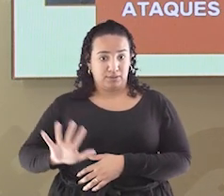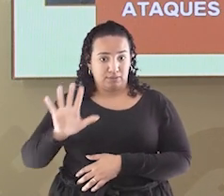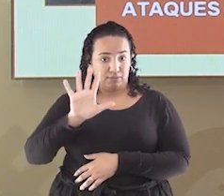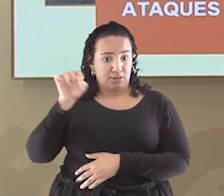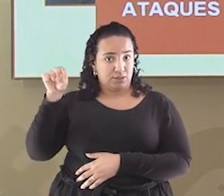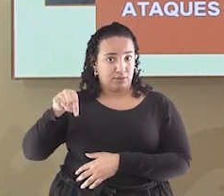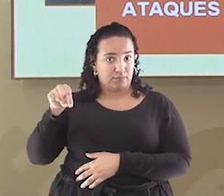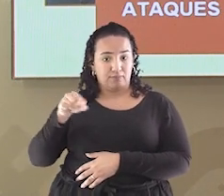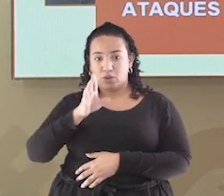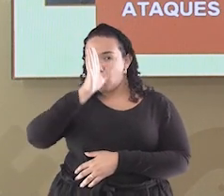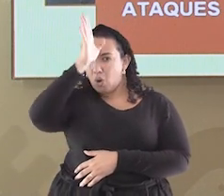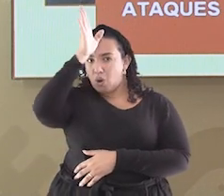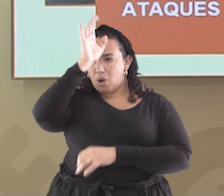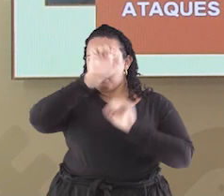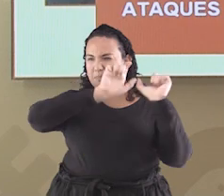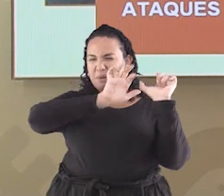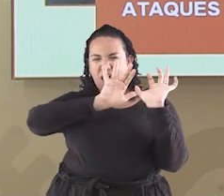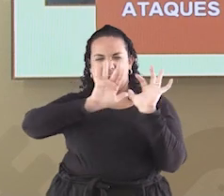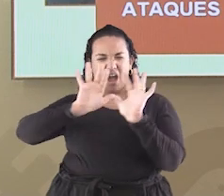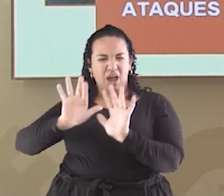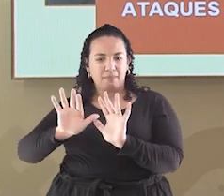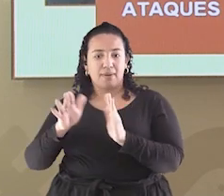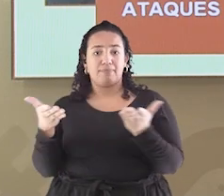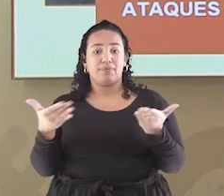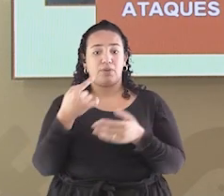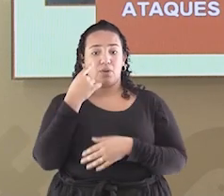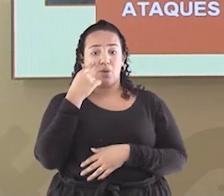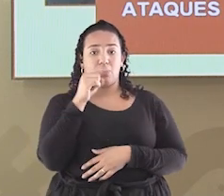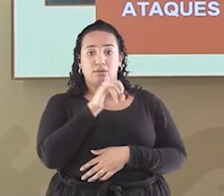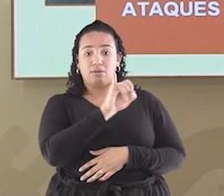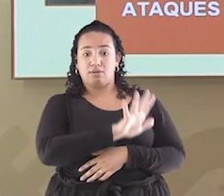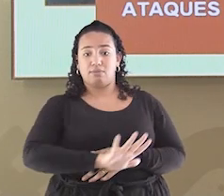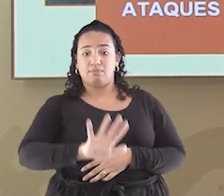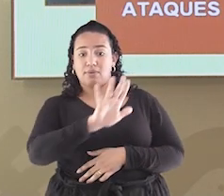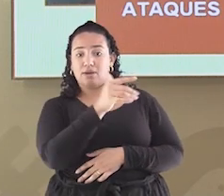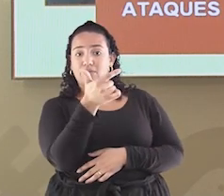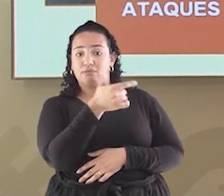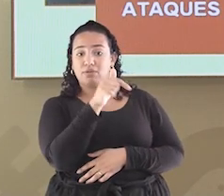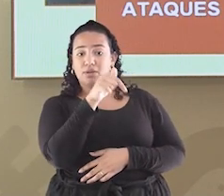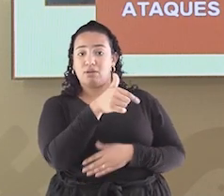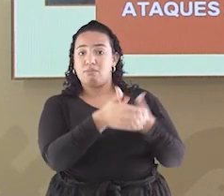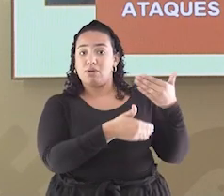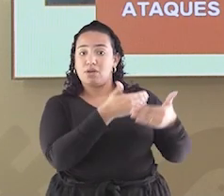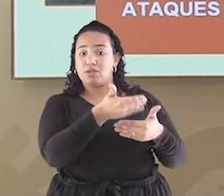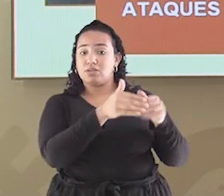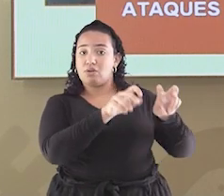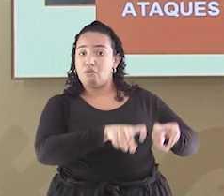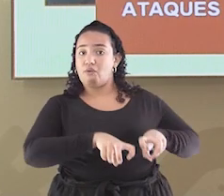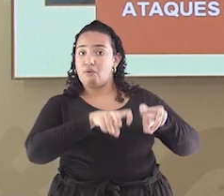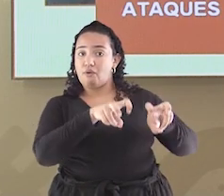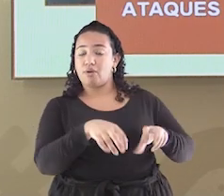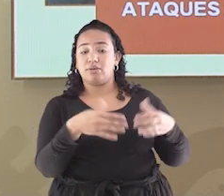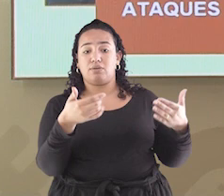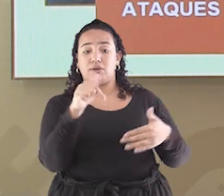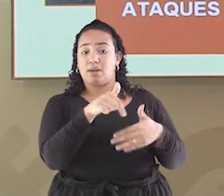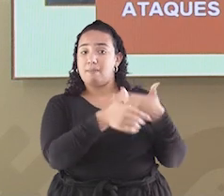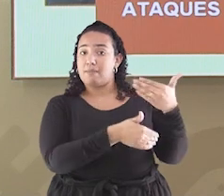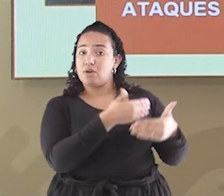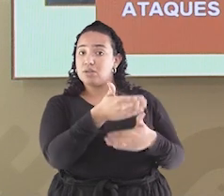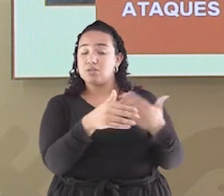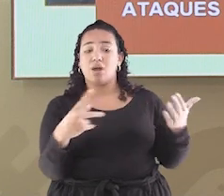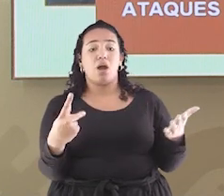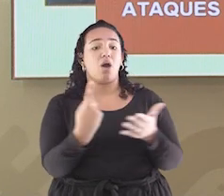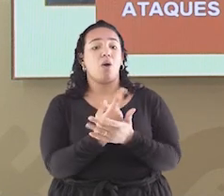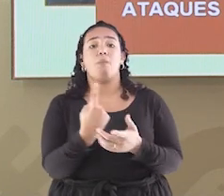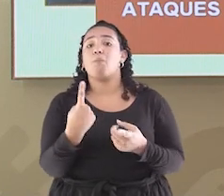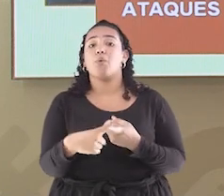os ataques a Roma e aqui na segunda imagem, o processo de ruralização. Esse processo de ruralização se deu